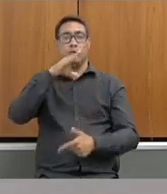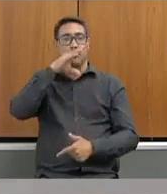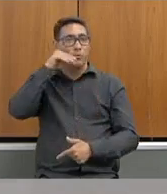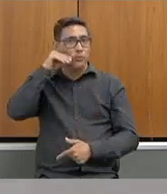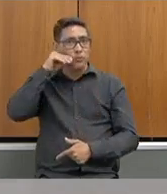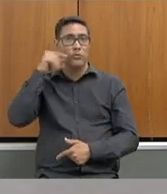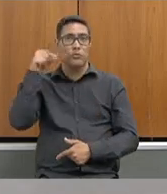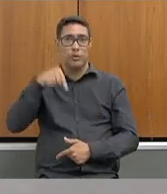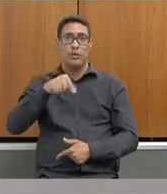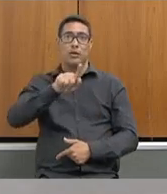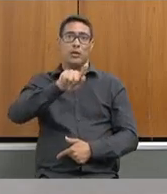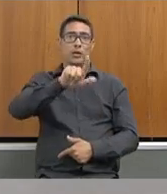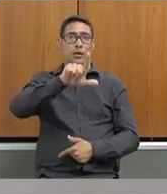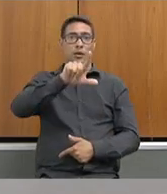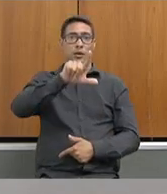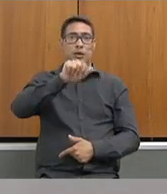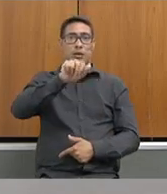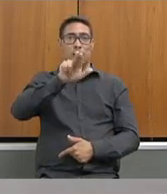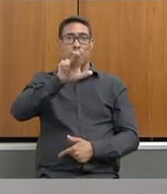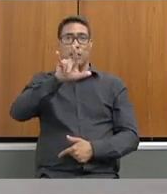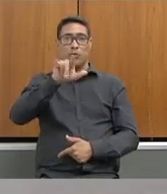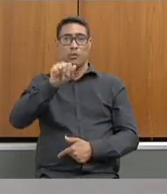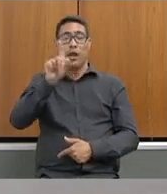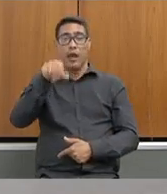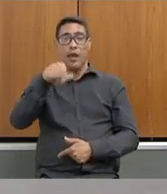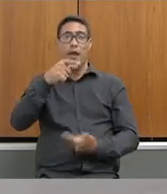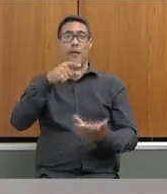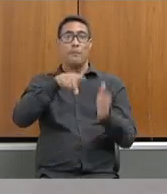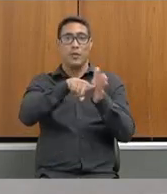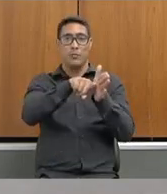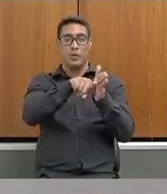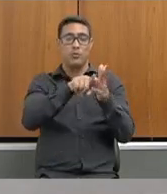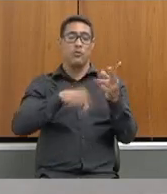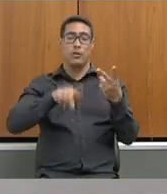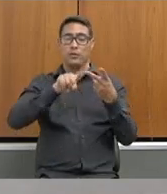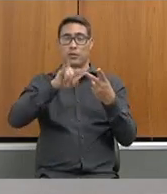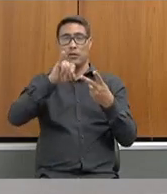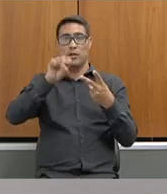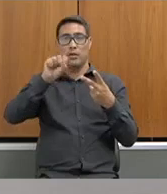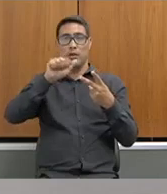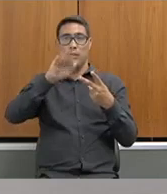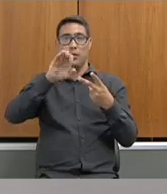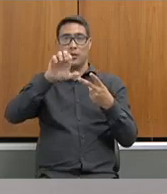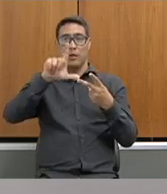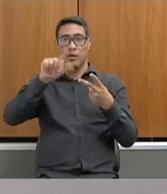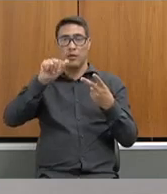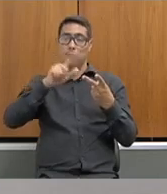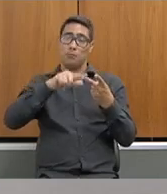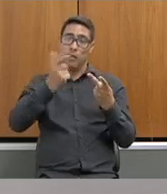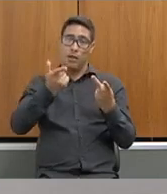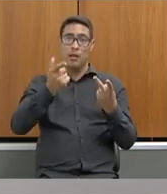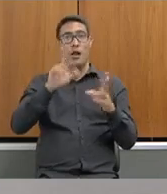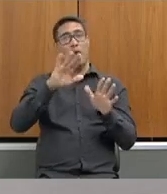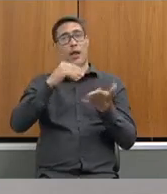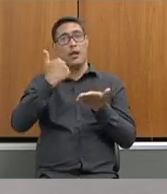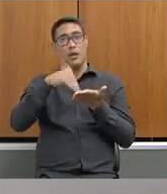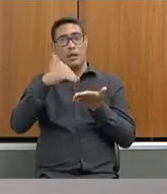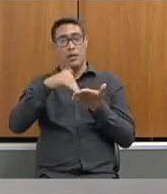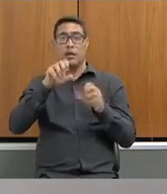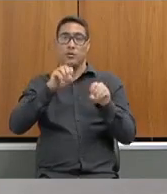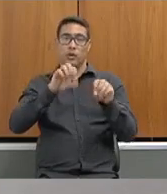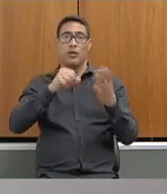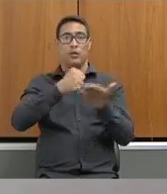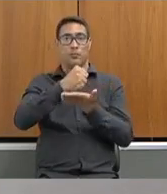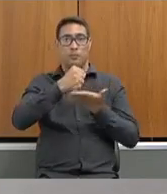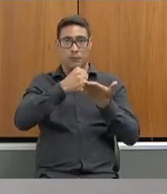Glaucia, que é inspetora, também Isabela, que ela é subsecretária de Educação Básica, inspetora